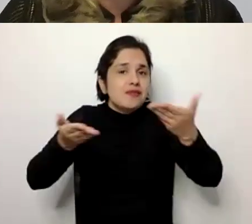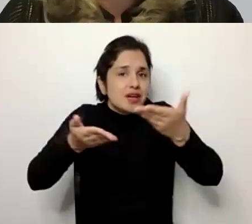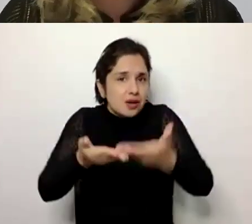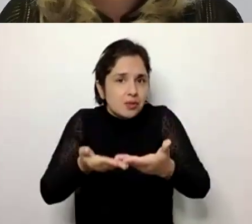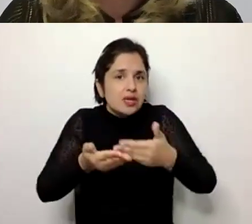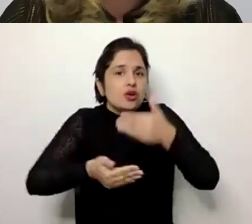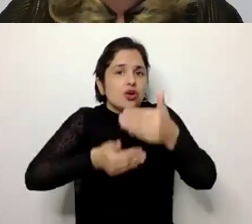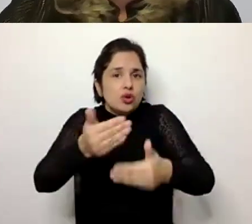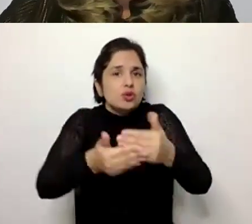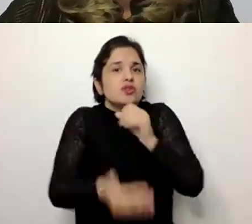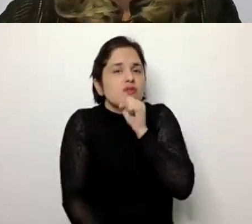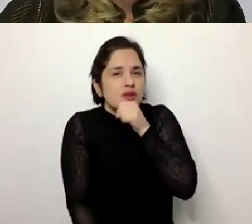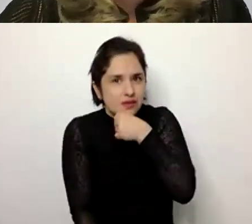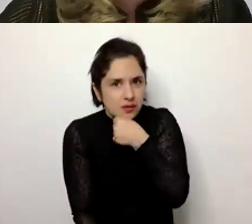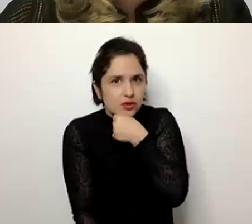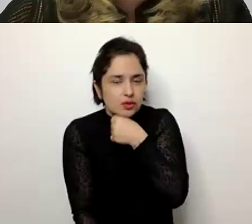processo de envelhecimento.